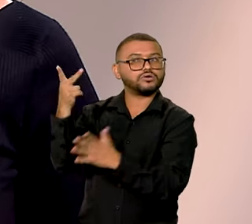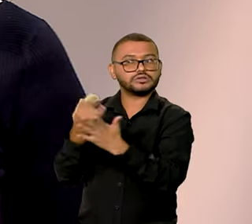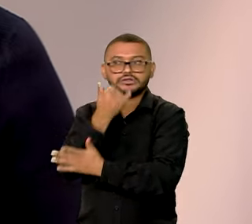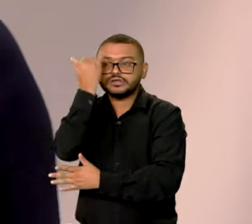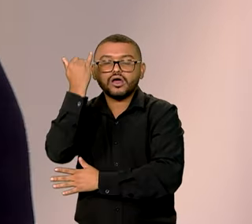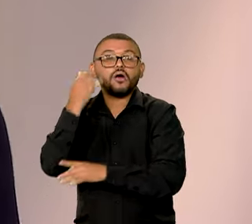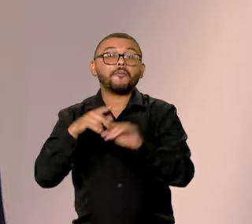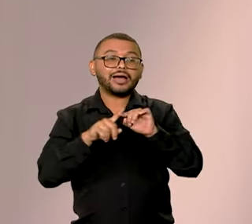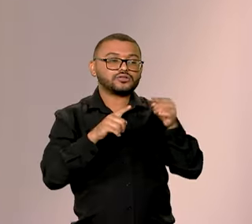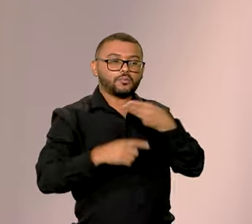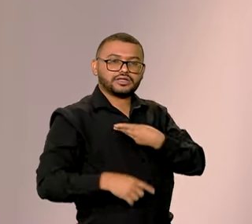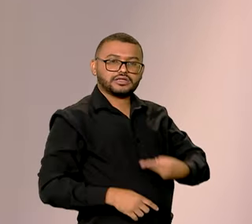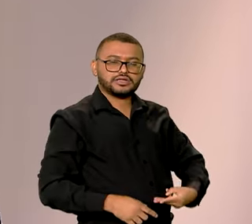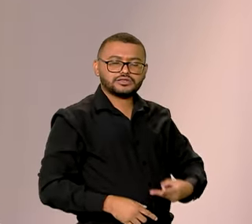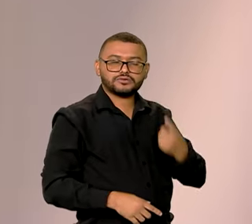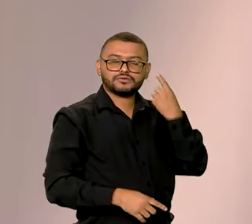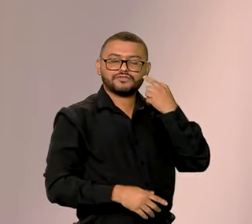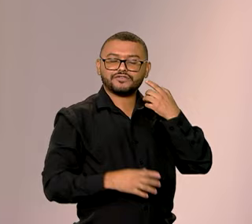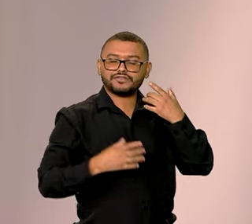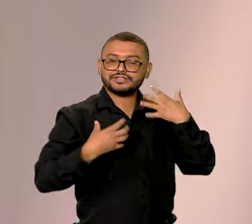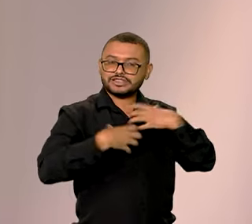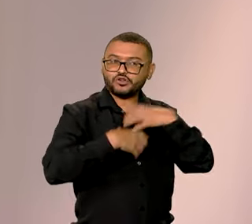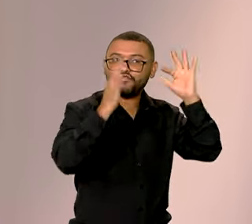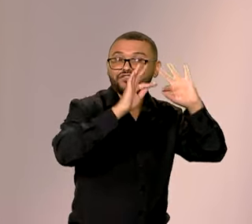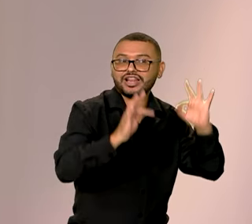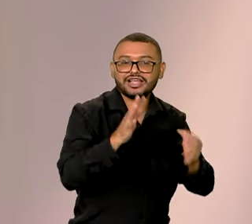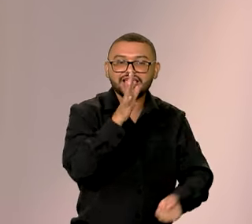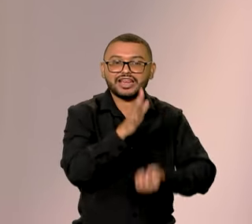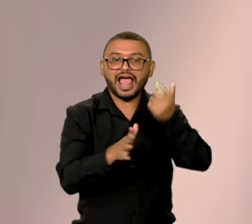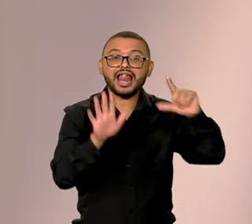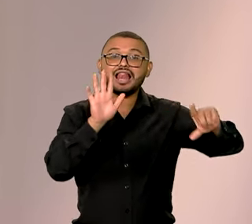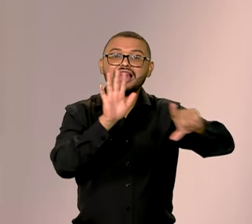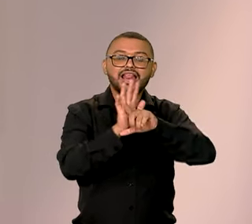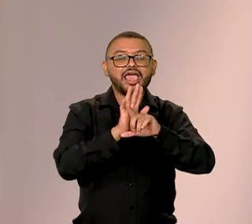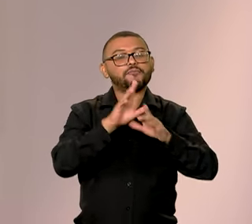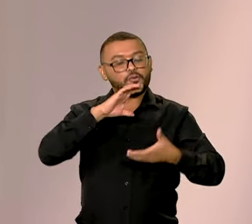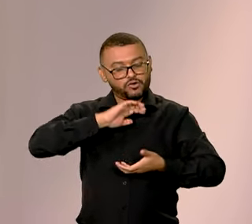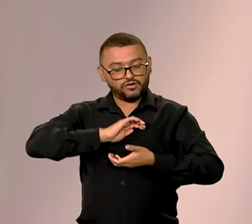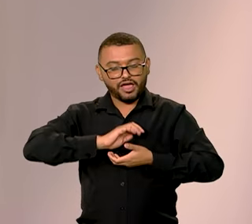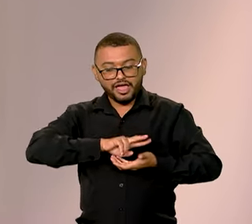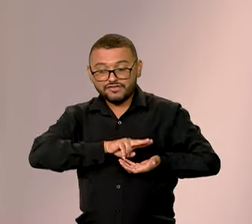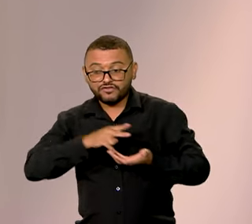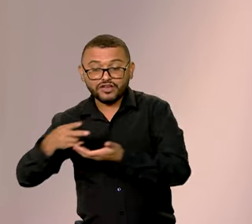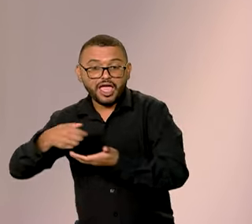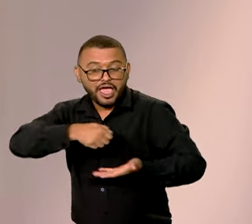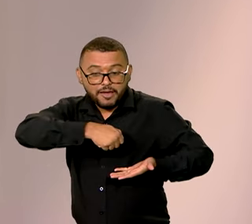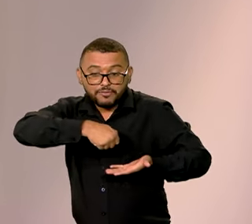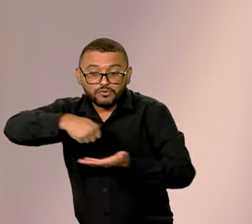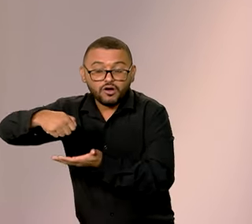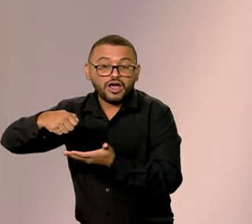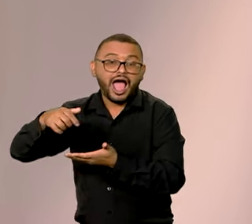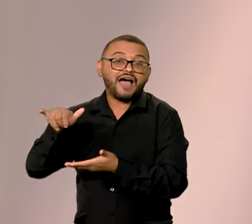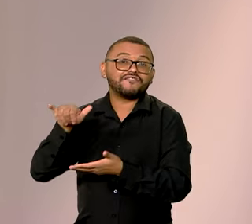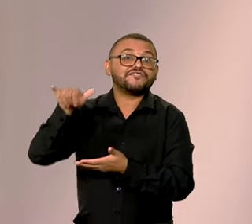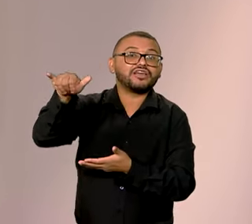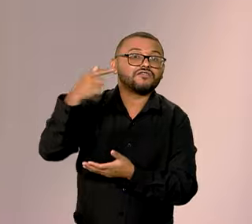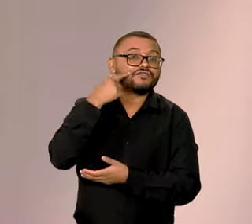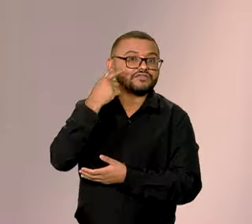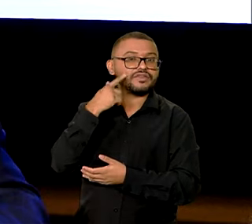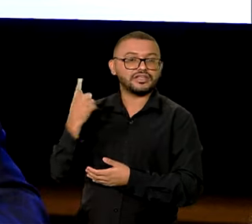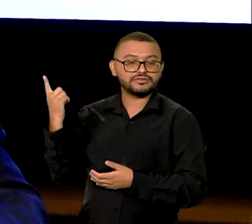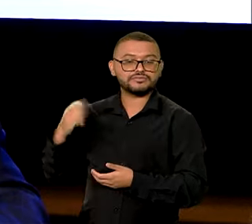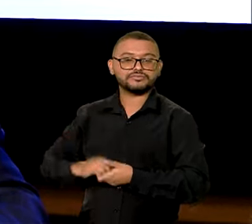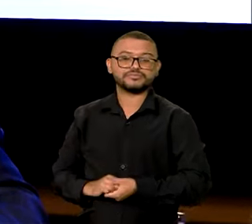comemorou a sanção da nova lei que regulamenta o transporte de órgãos e tecidos por via aérea. Vamos ver.